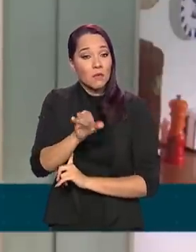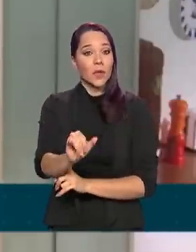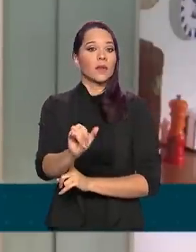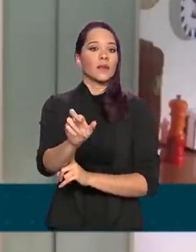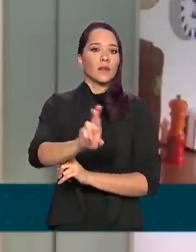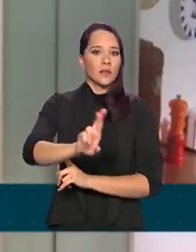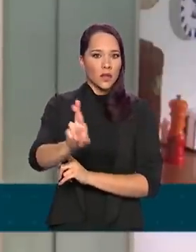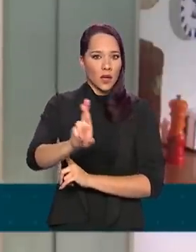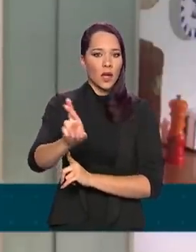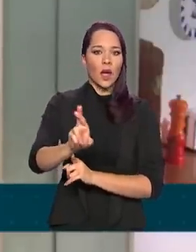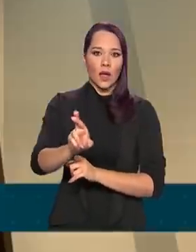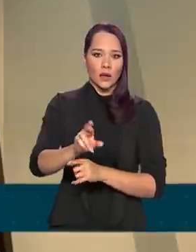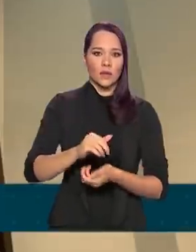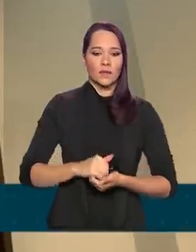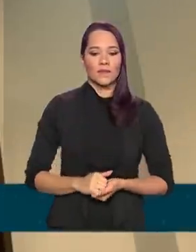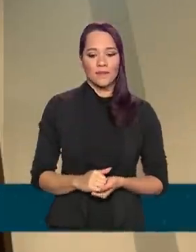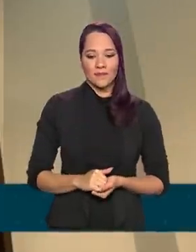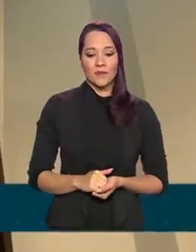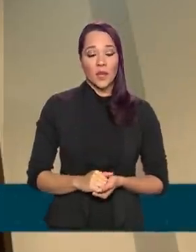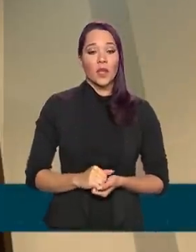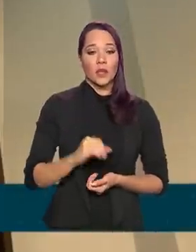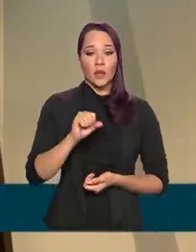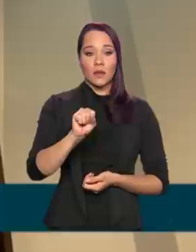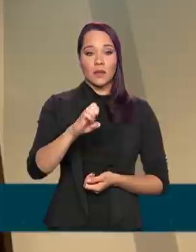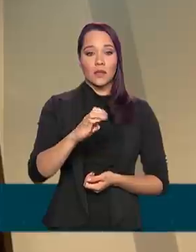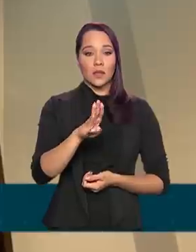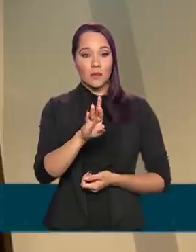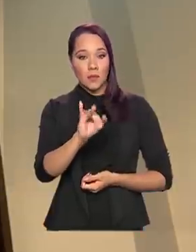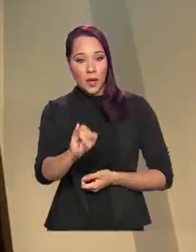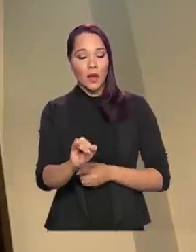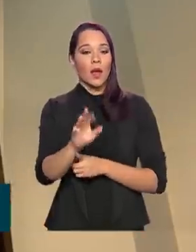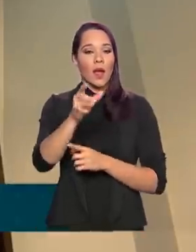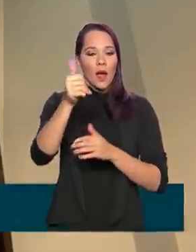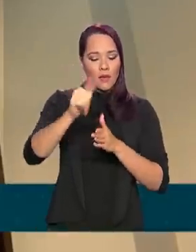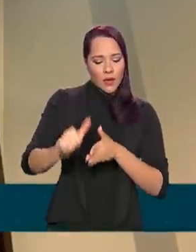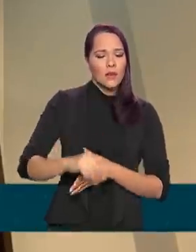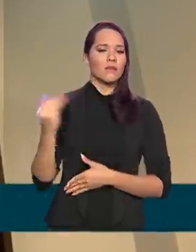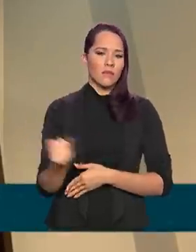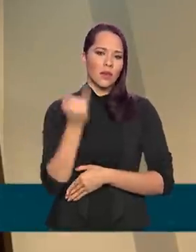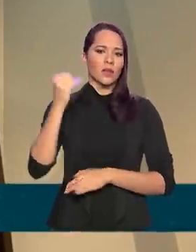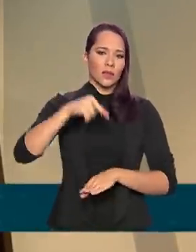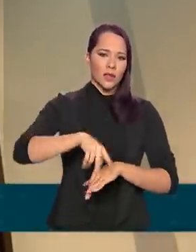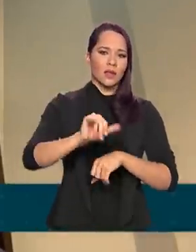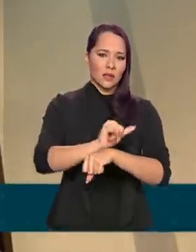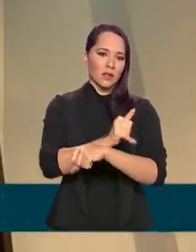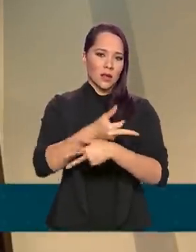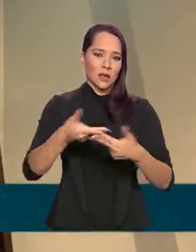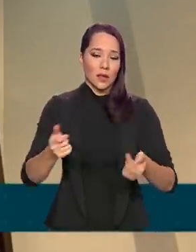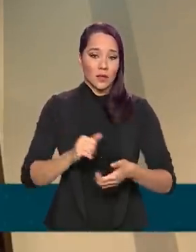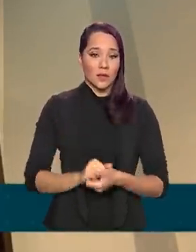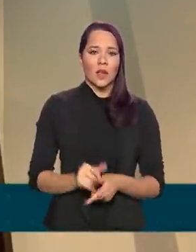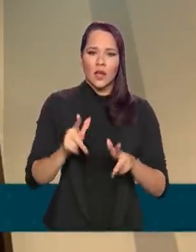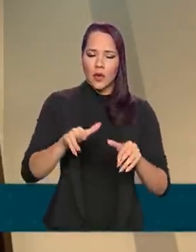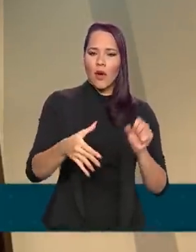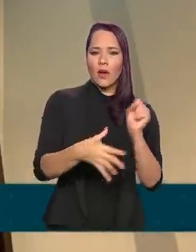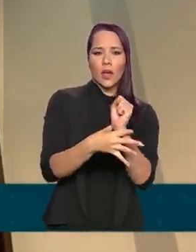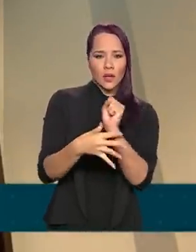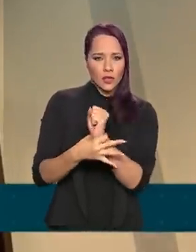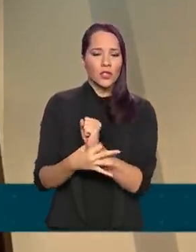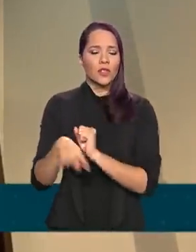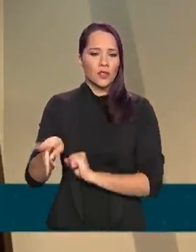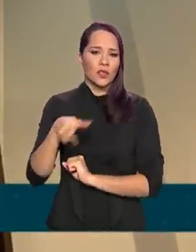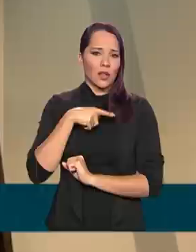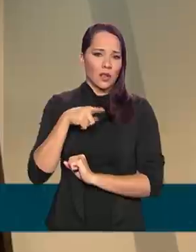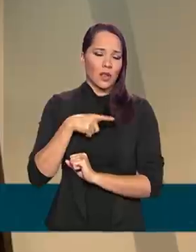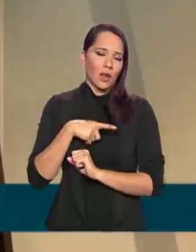reais no mercado. O Sebrae avalia como muito importante essa medida, que assim como as garantias que já estão sendo proporcionadas,